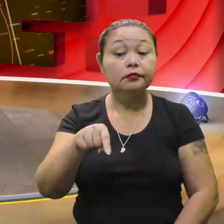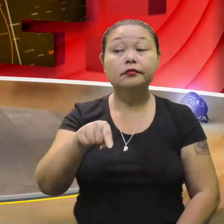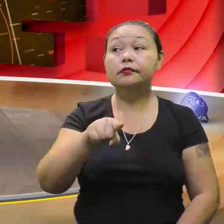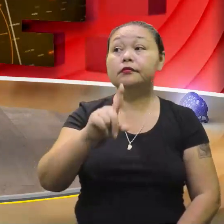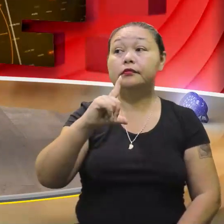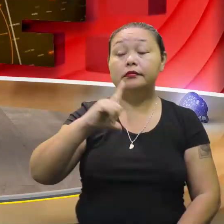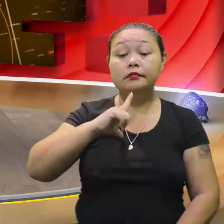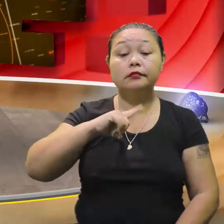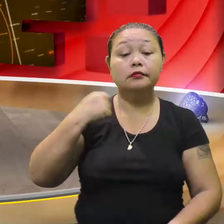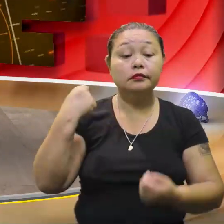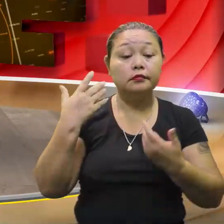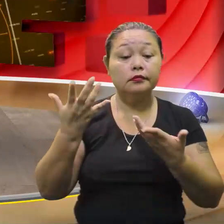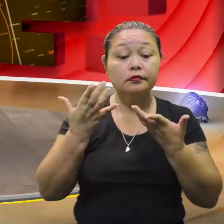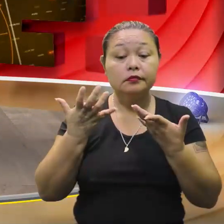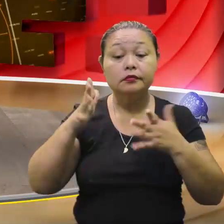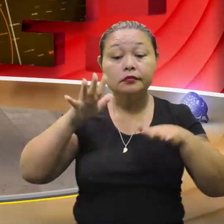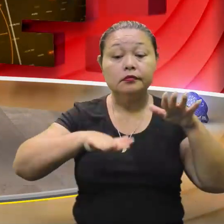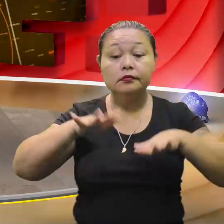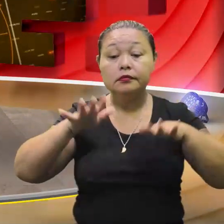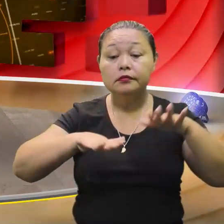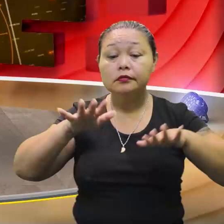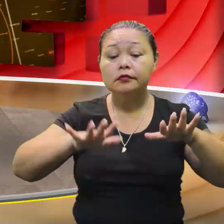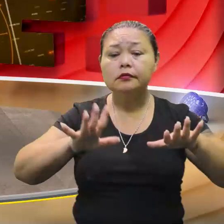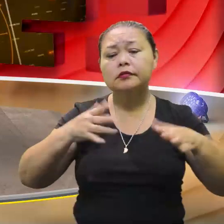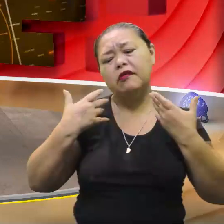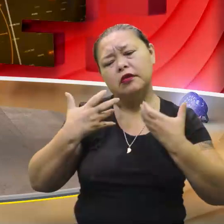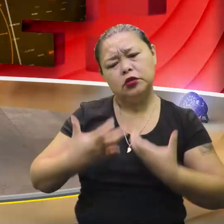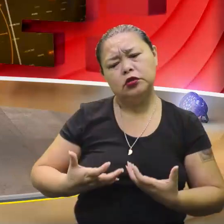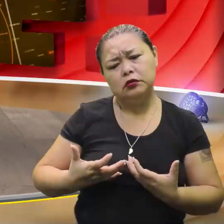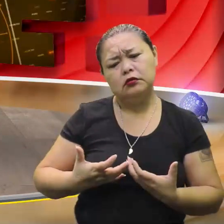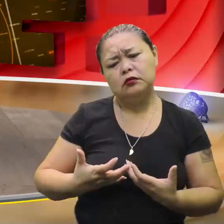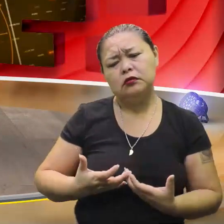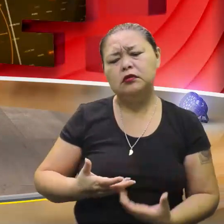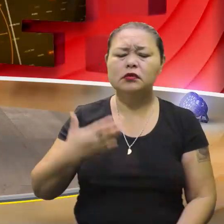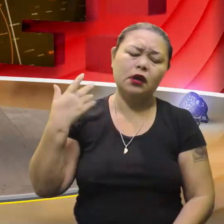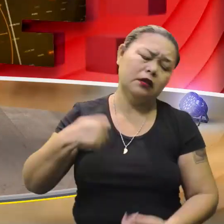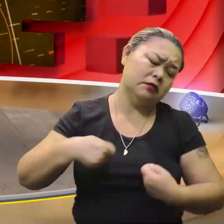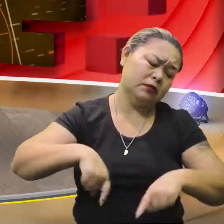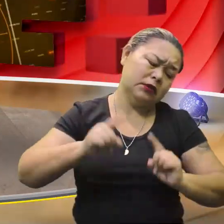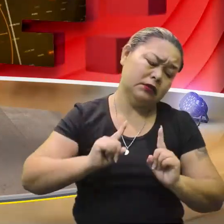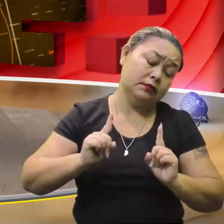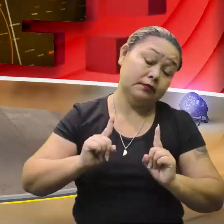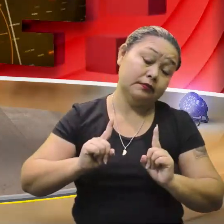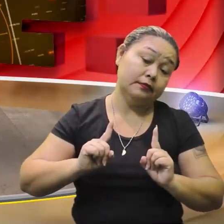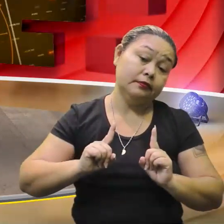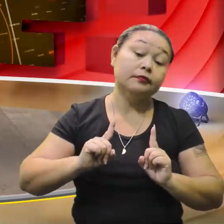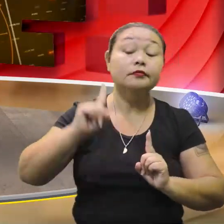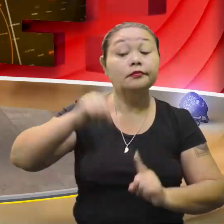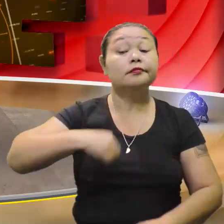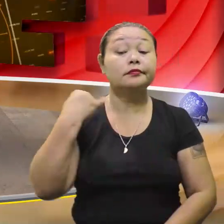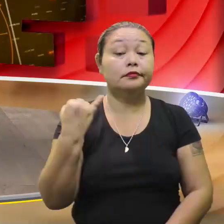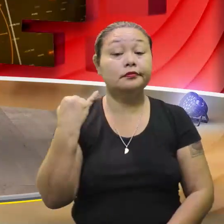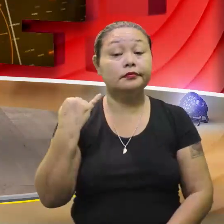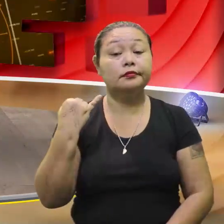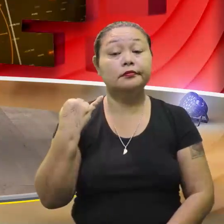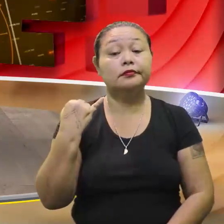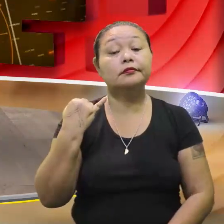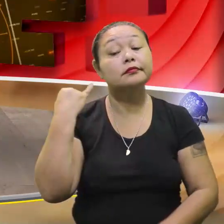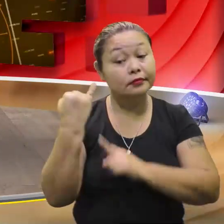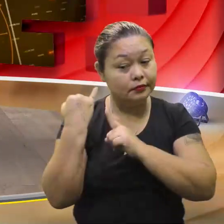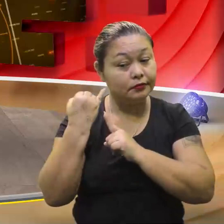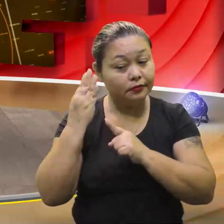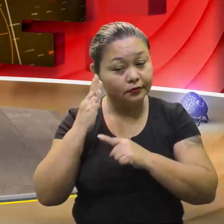ponto que nós queremos chegar. Que, às vezes, é muito chato. Ah, é desnecessário. Fundamental. Nesse